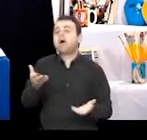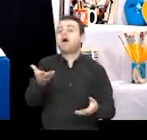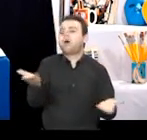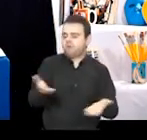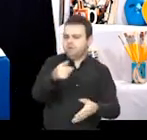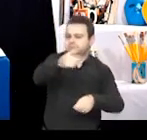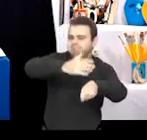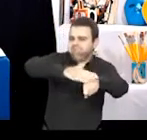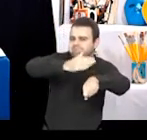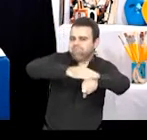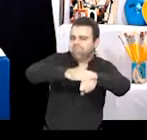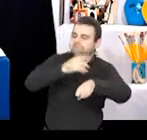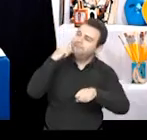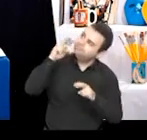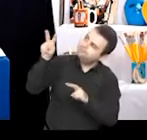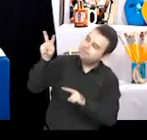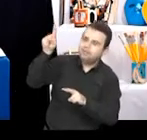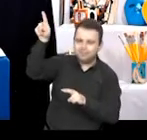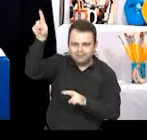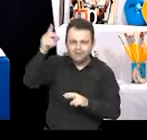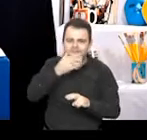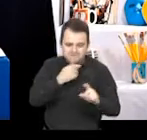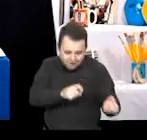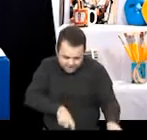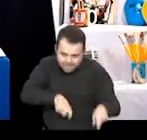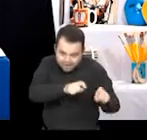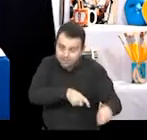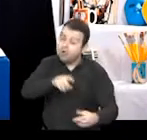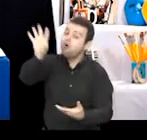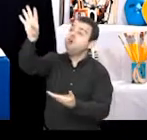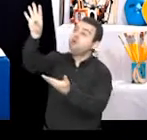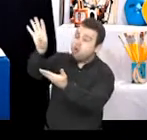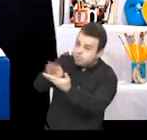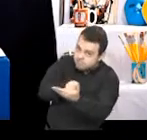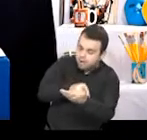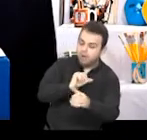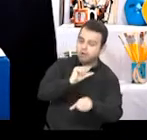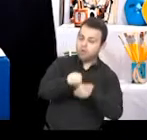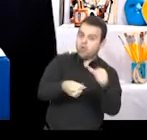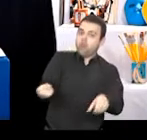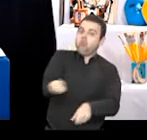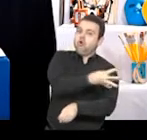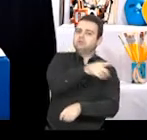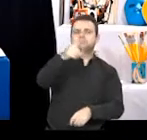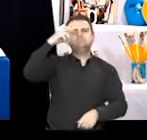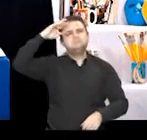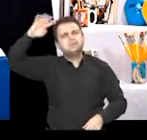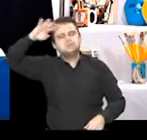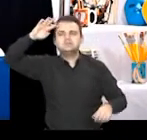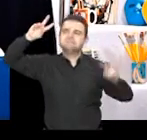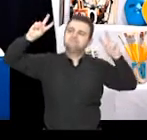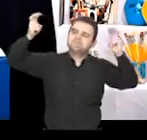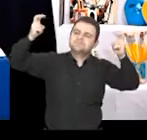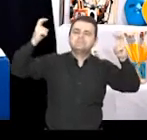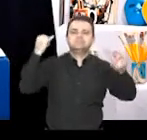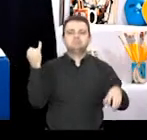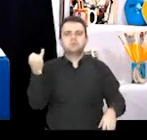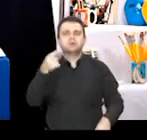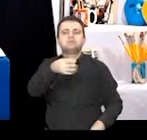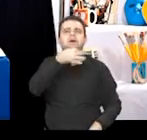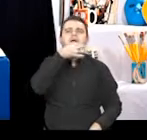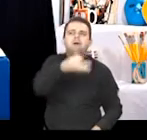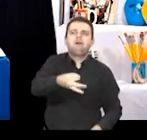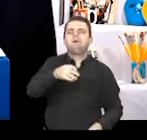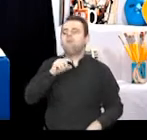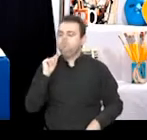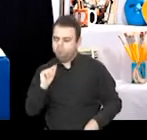a sua versão do lavrador de café. Pensem em temas que são importantes para você, no que você gostaria de falar,